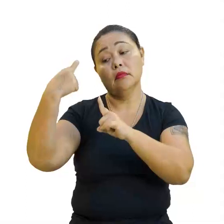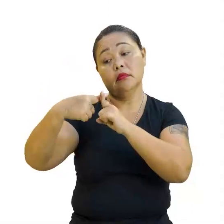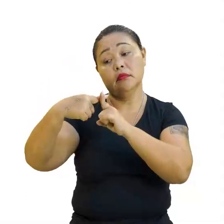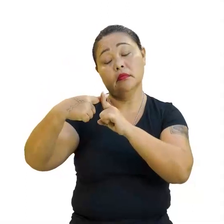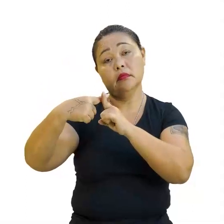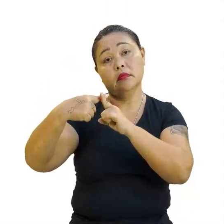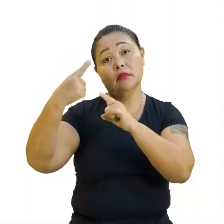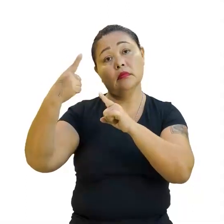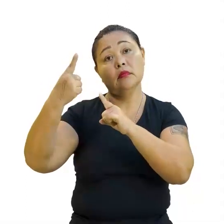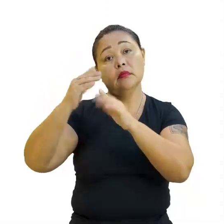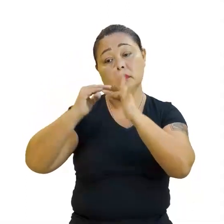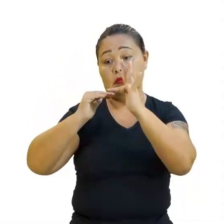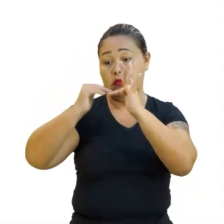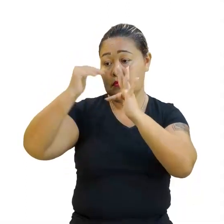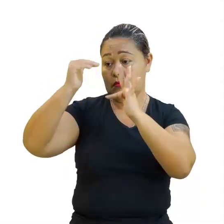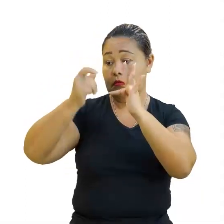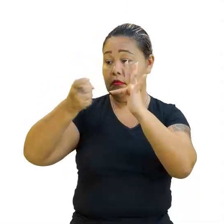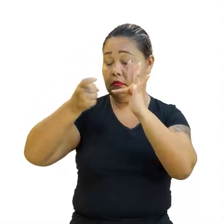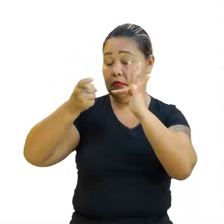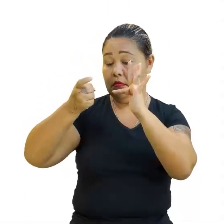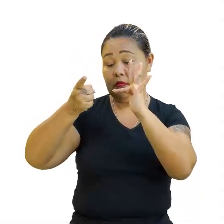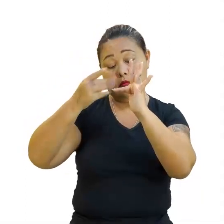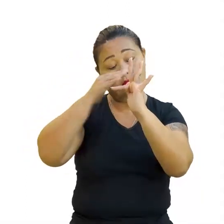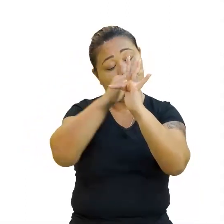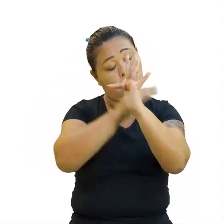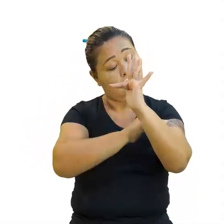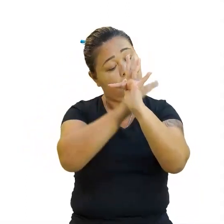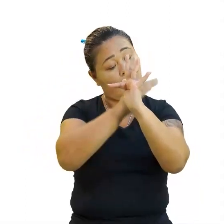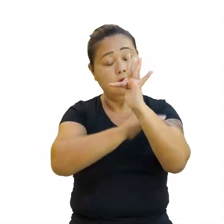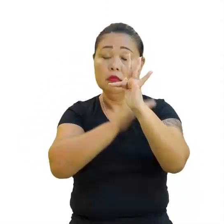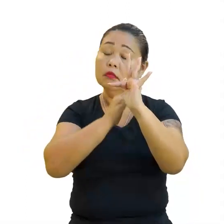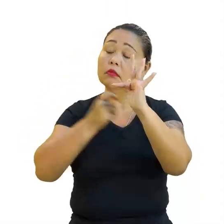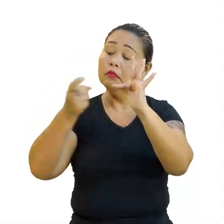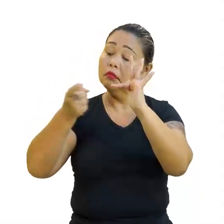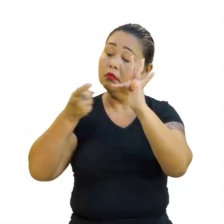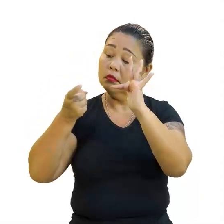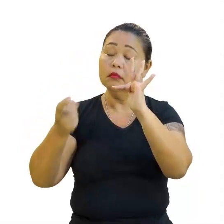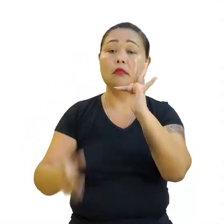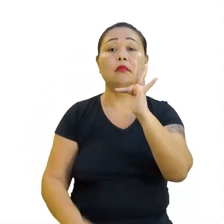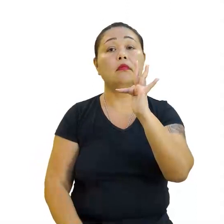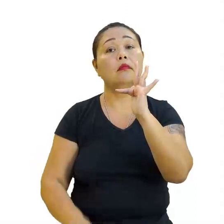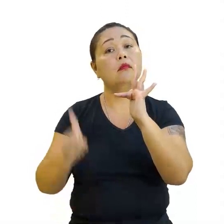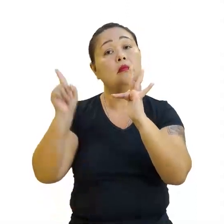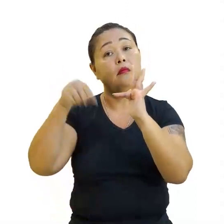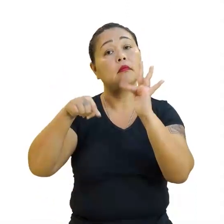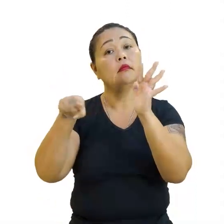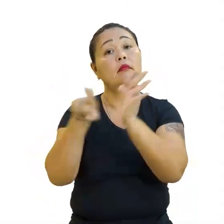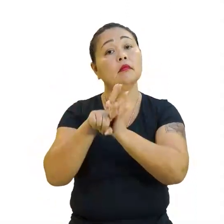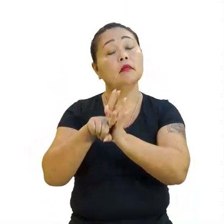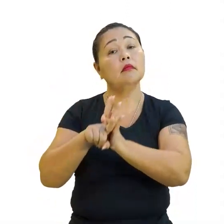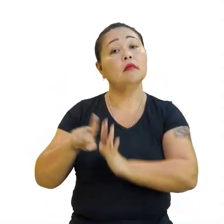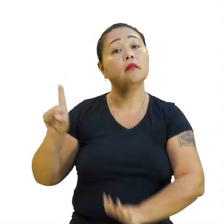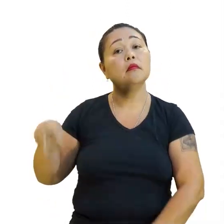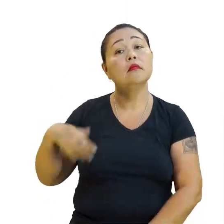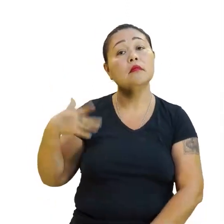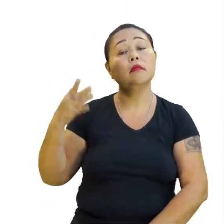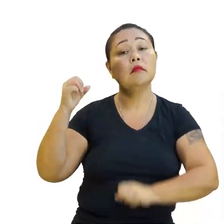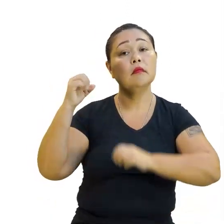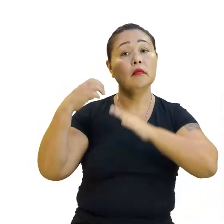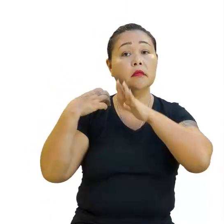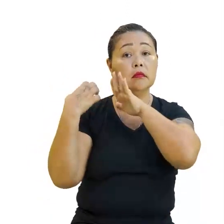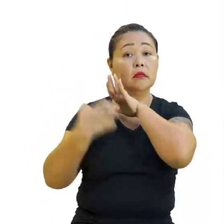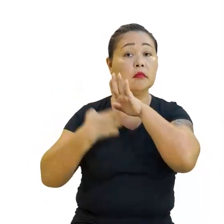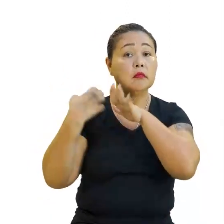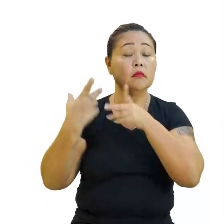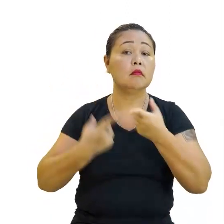acima do eixo x, negativos abaixo do eixo x. Vamos supor que essa daqui é uma indústria que vende